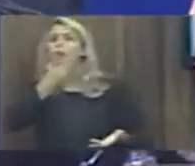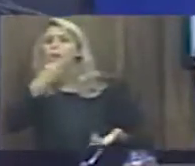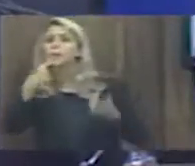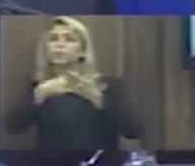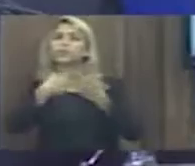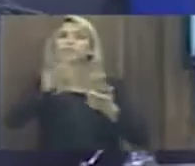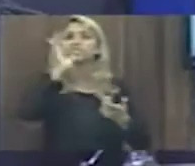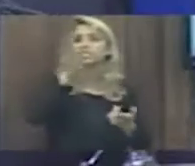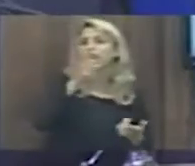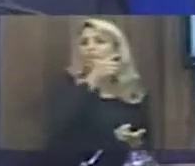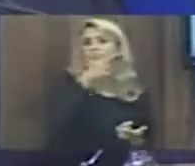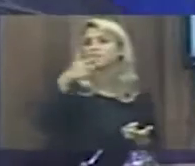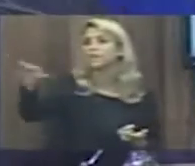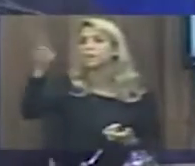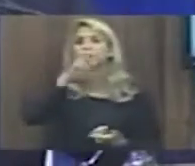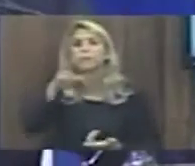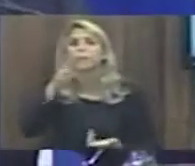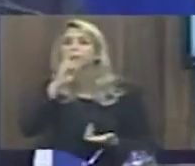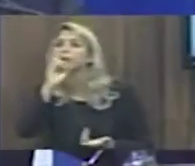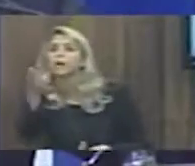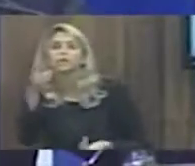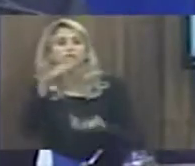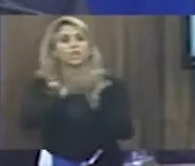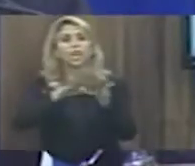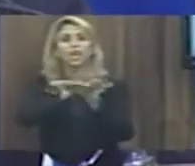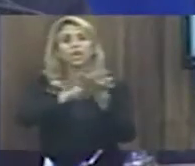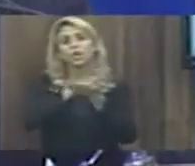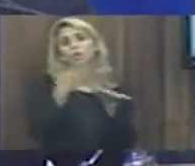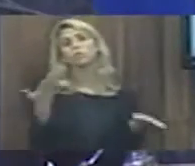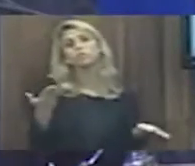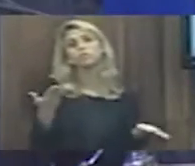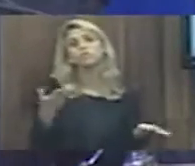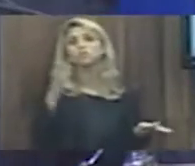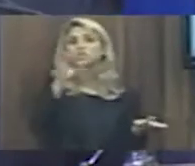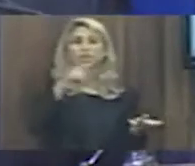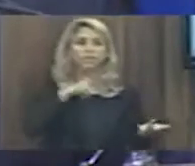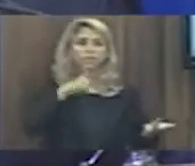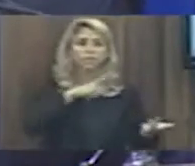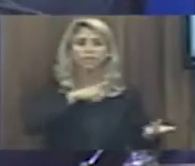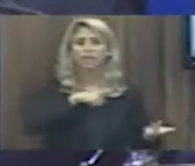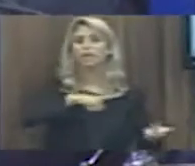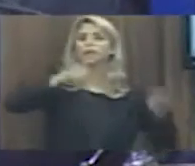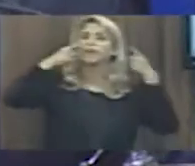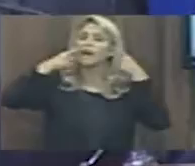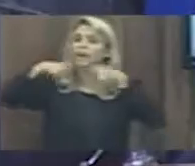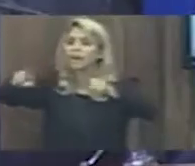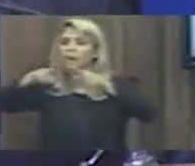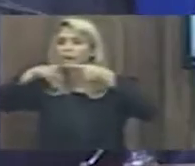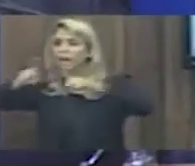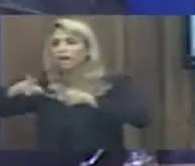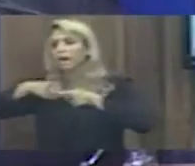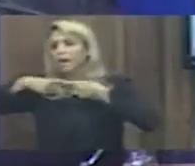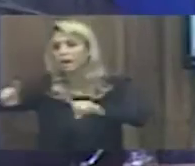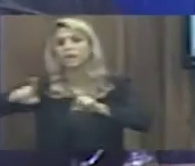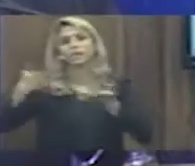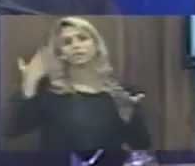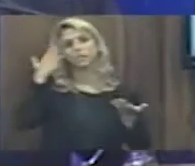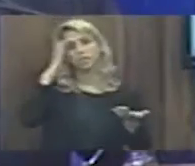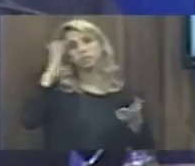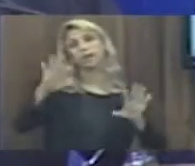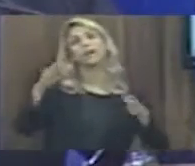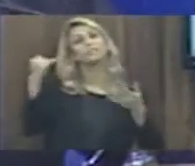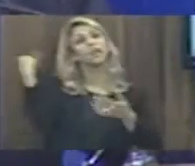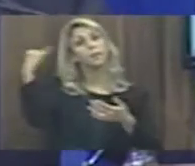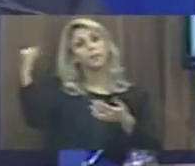que ele não falou nada ainda, nem o prefeito se pronunciou, e é importante que a gente ouça ele e peço aos